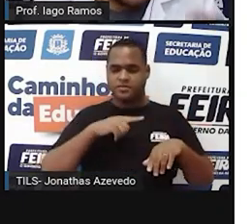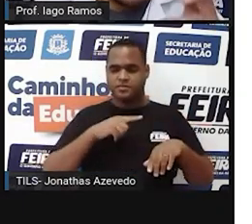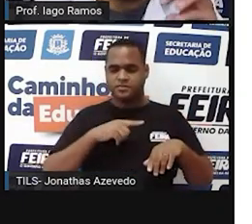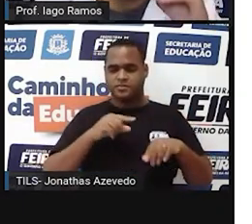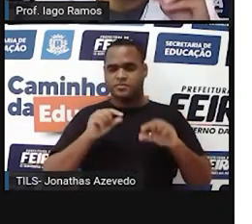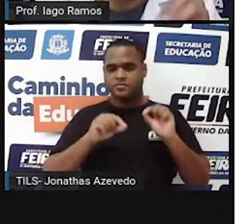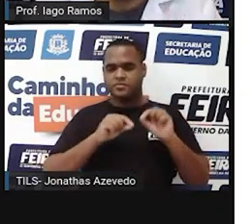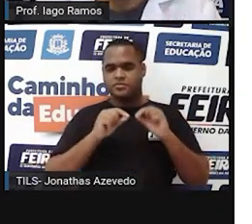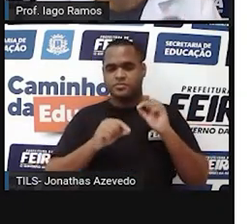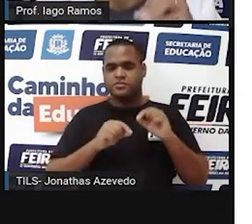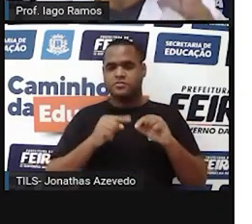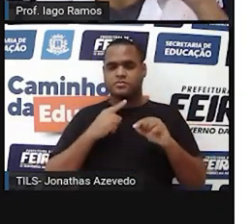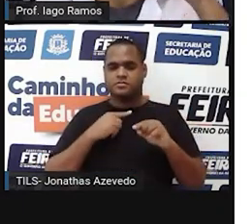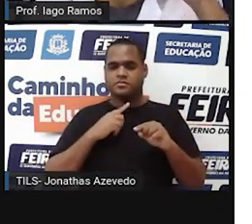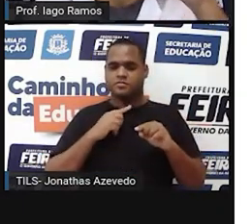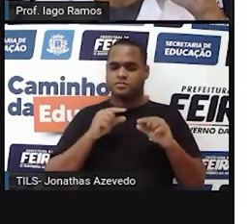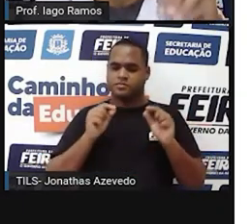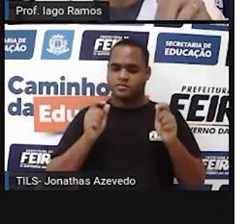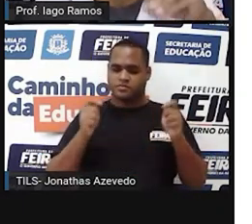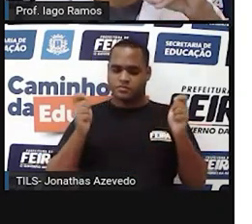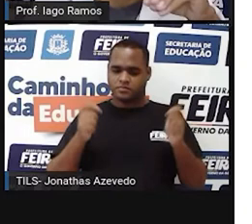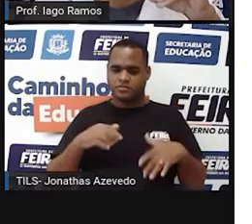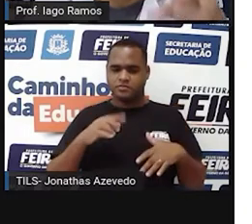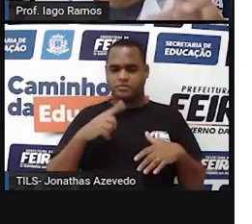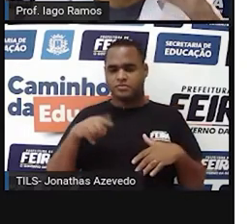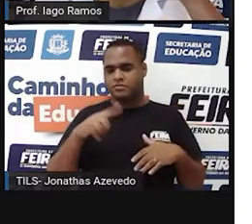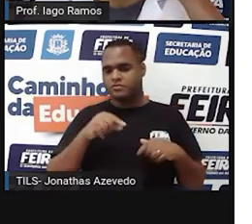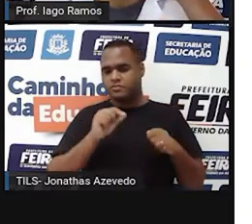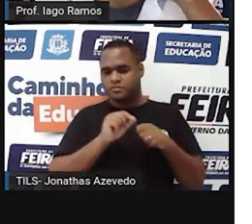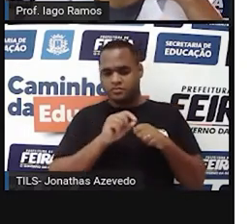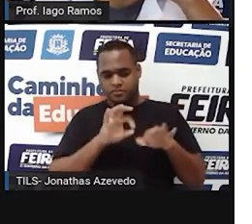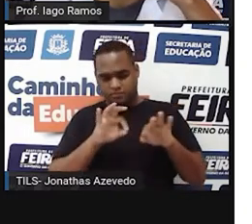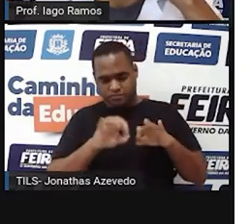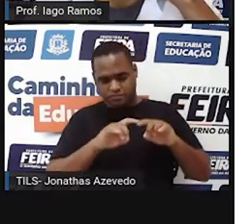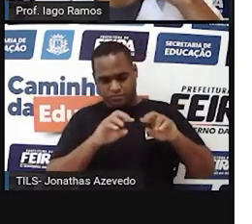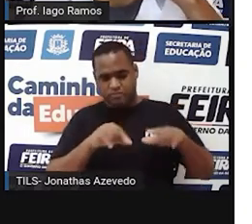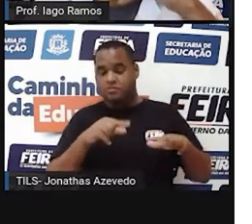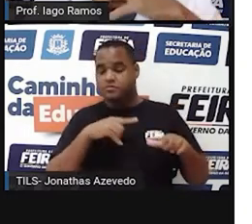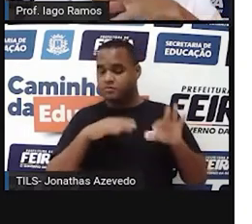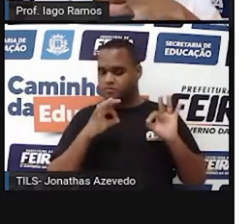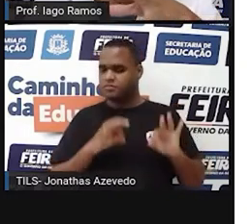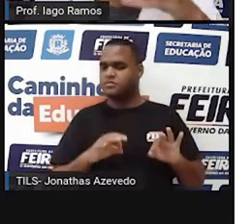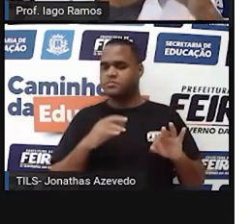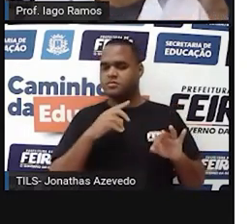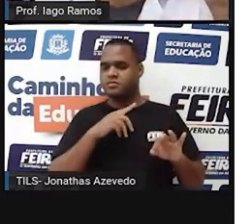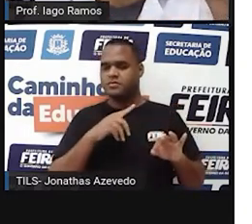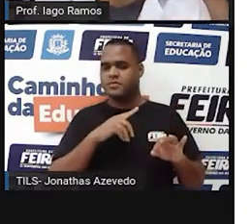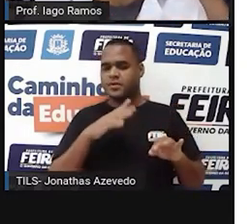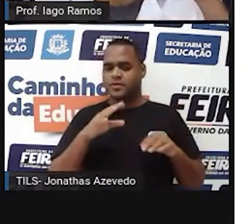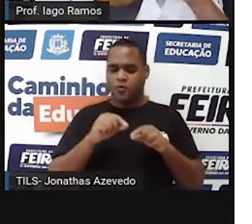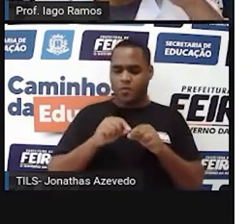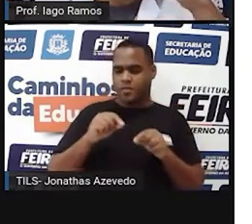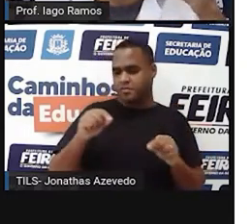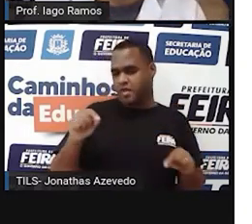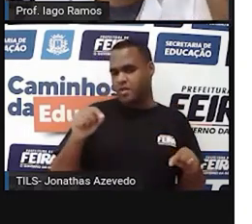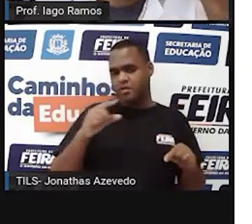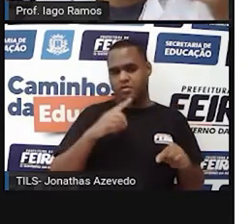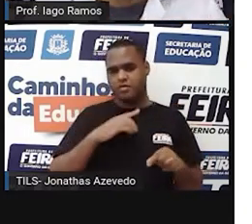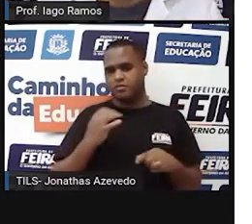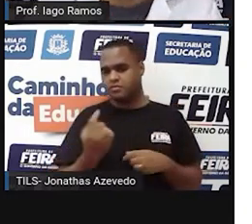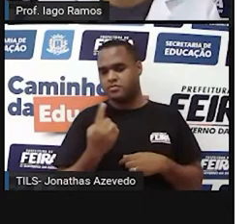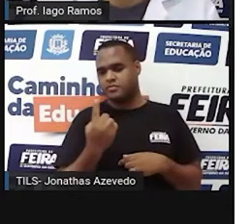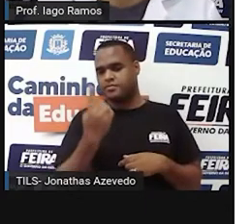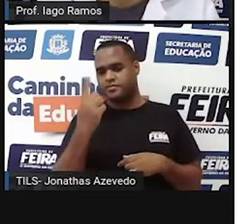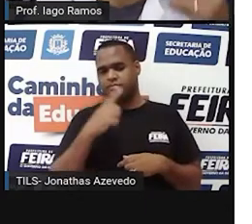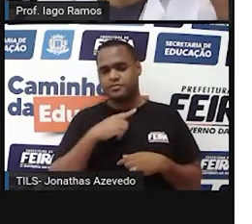tem um instrumento adequado, né? Para fazer ali uma medida correta, né? O comprimento. A sua altura, por